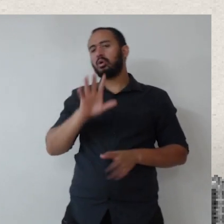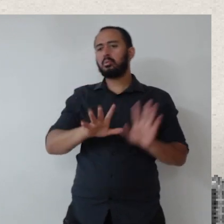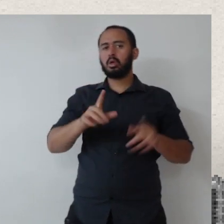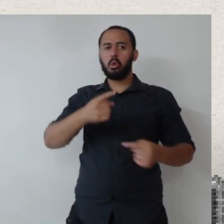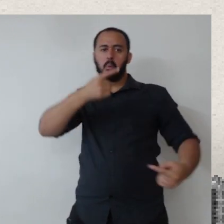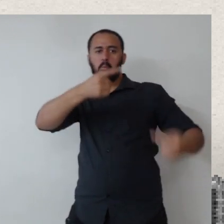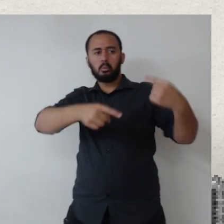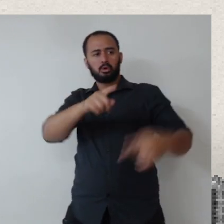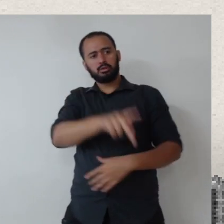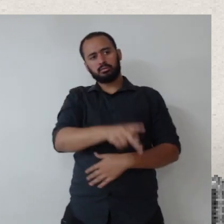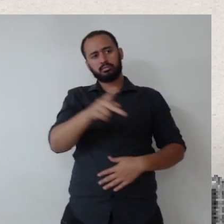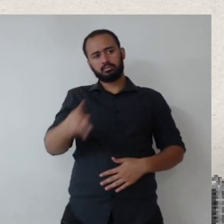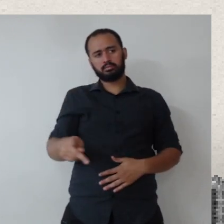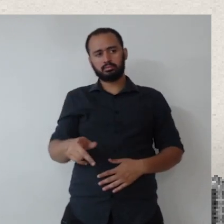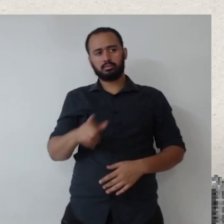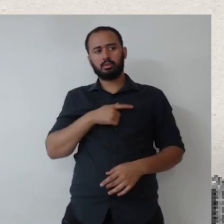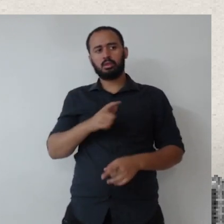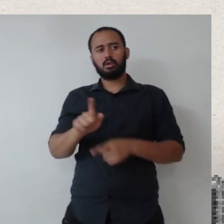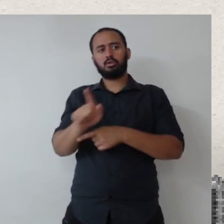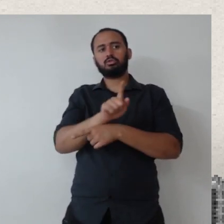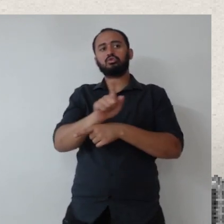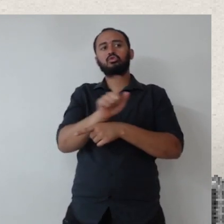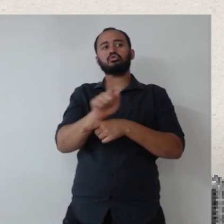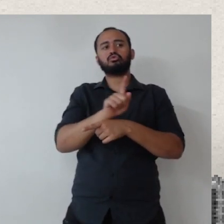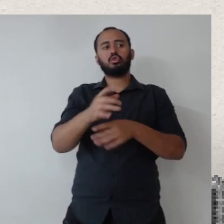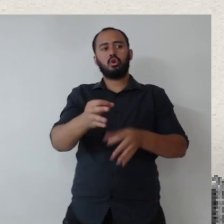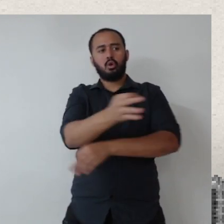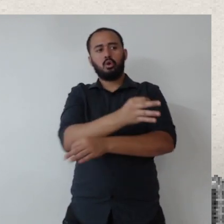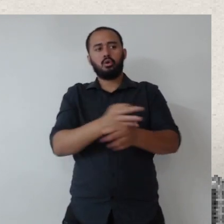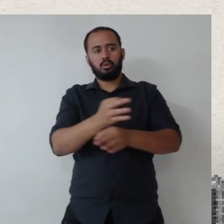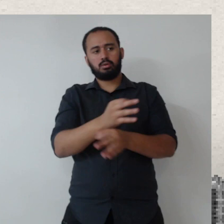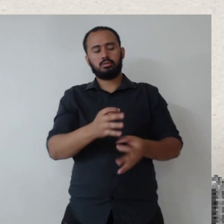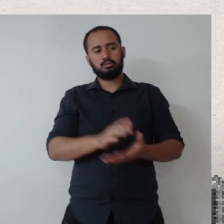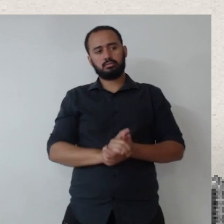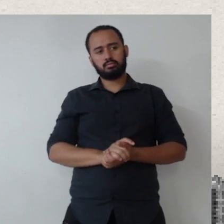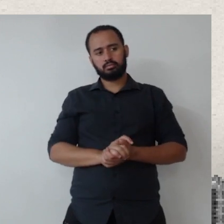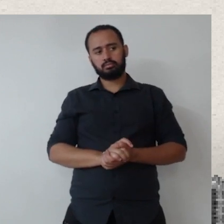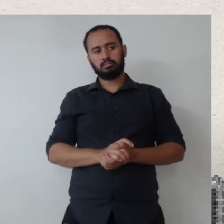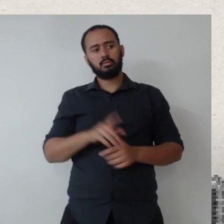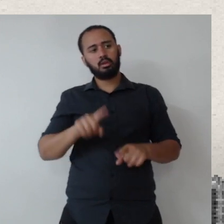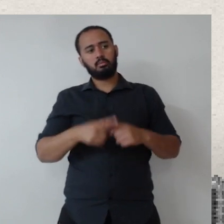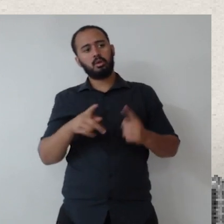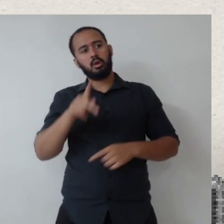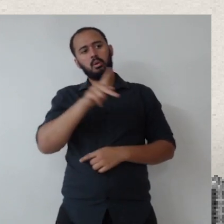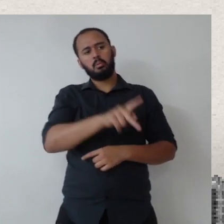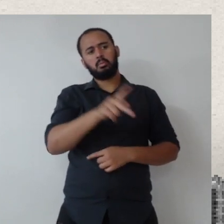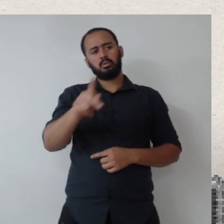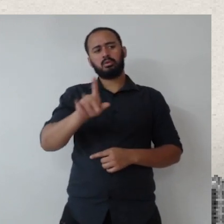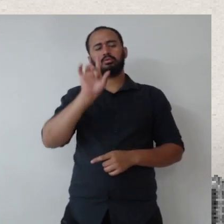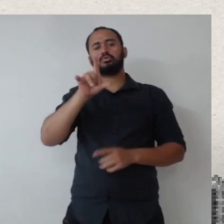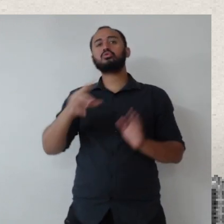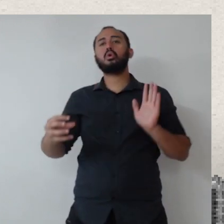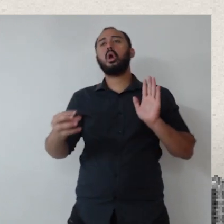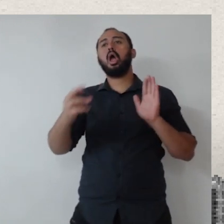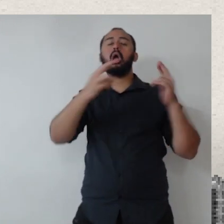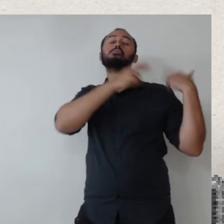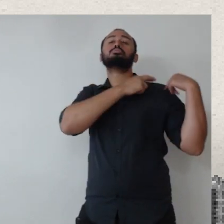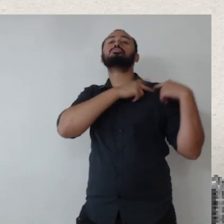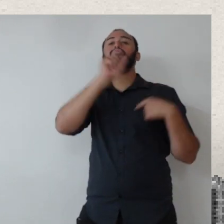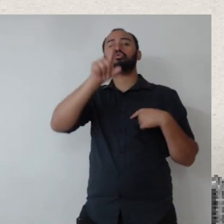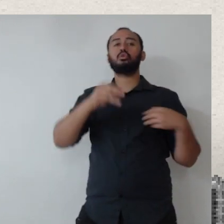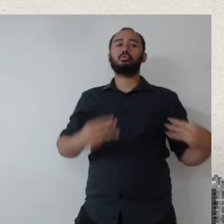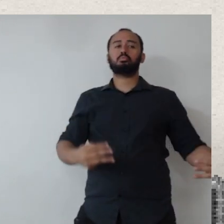política pública, aqui a gente está falando muito de gestão organizacional, intramuros, né? Mas, assim, de políticas públicas, fica muito a cargo mesmo de cada